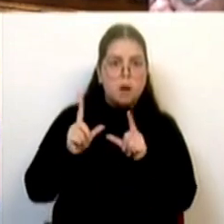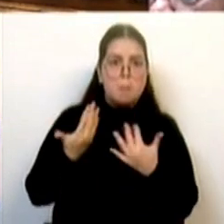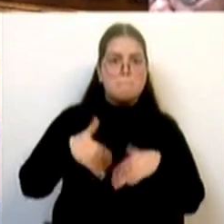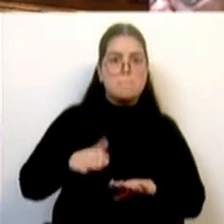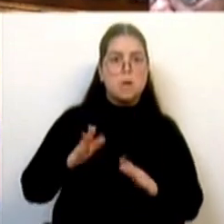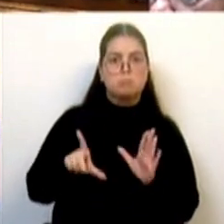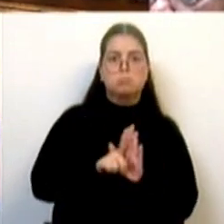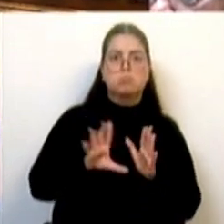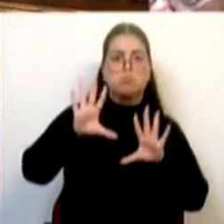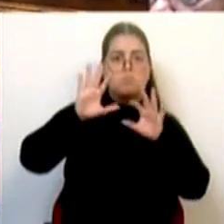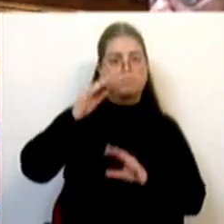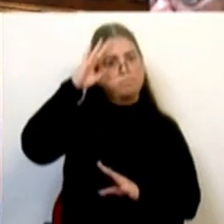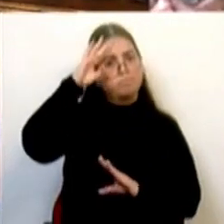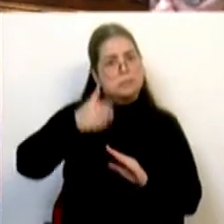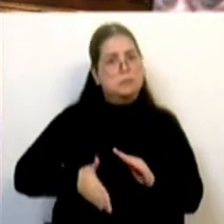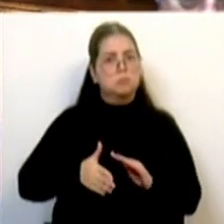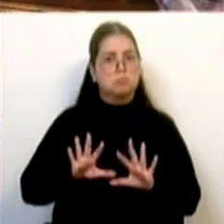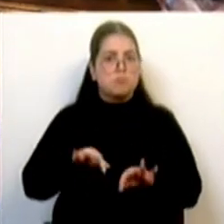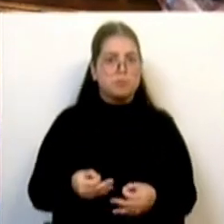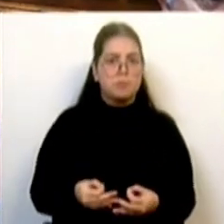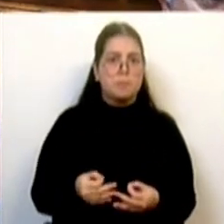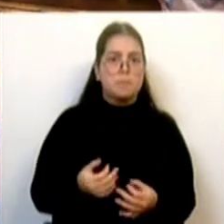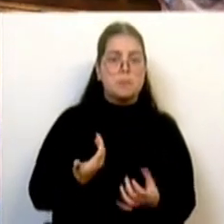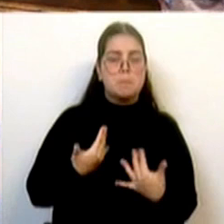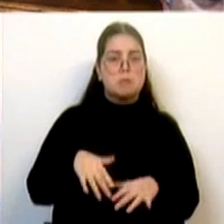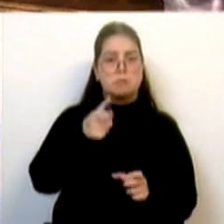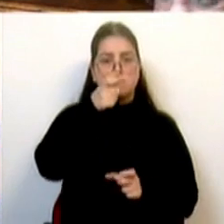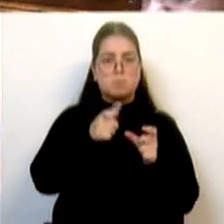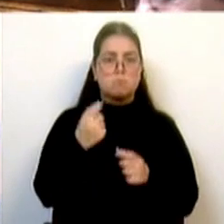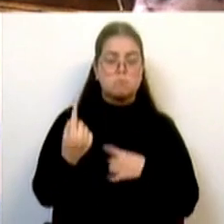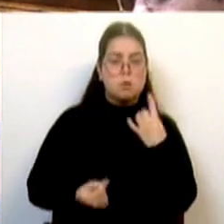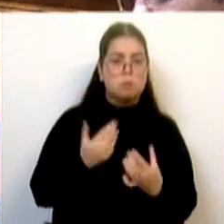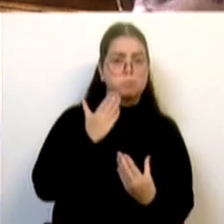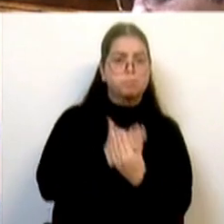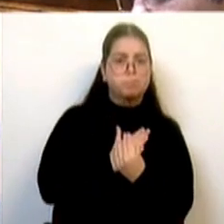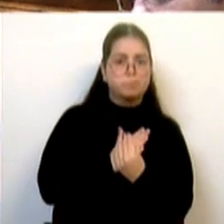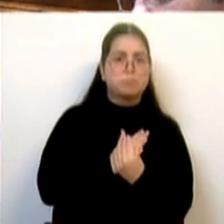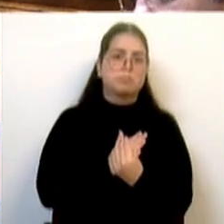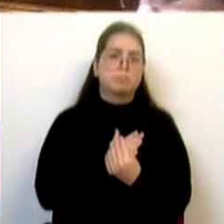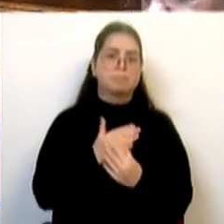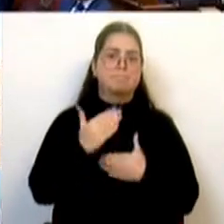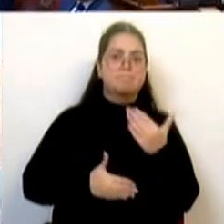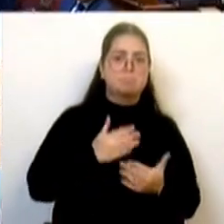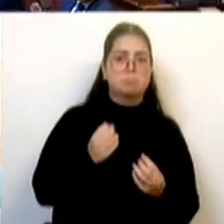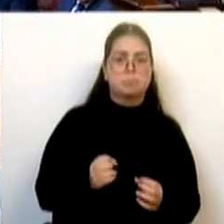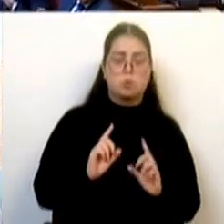alternativa para um regime de transição, para aqueles que já iniciaram o processo de residente não habitual. Muito obrigado.